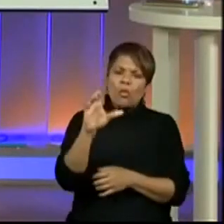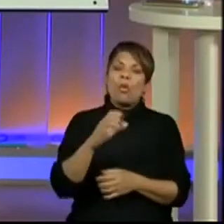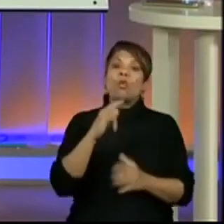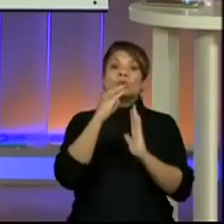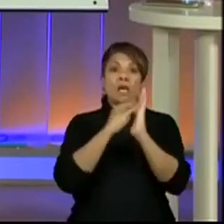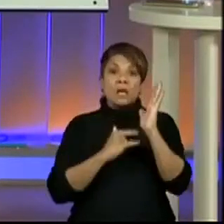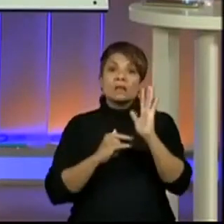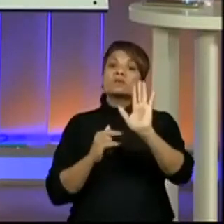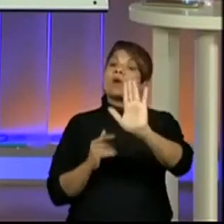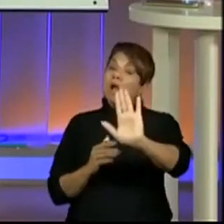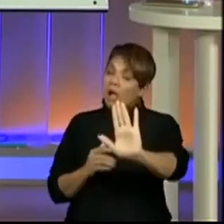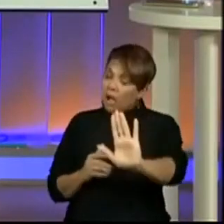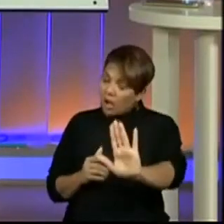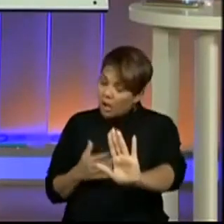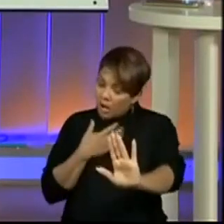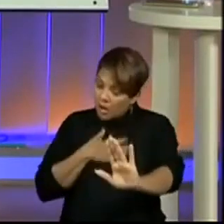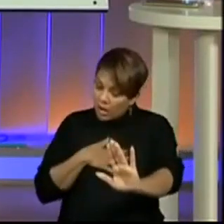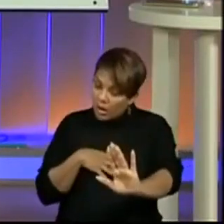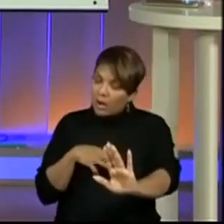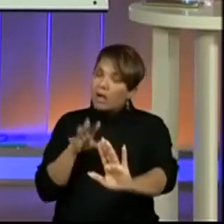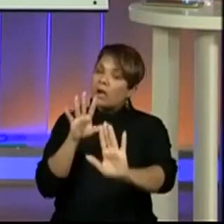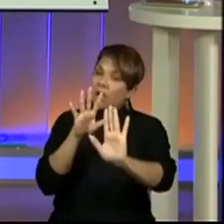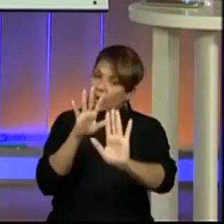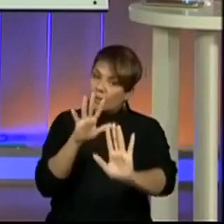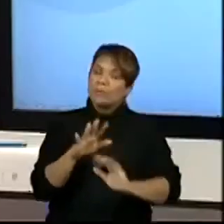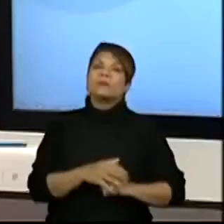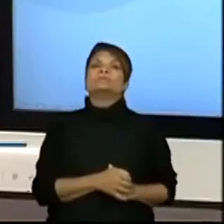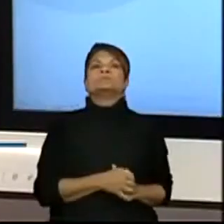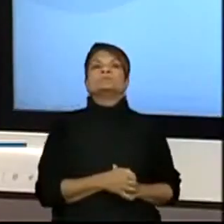texto. Calma, a gente não chegou, vamos por partes.